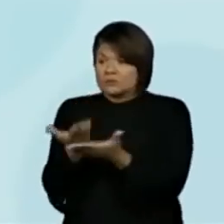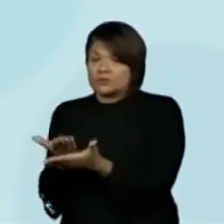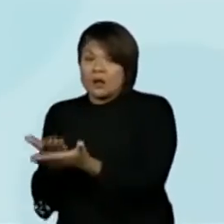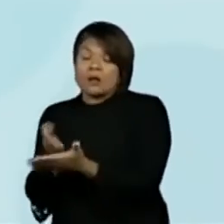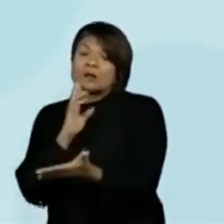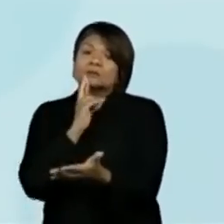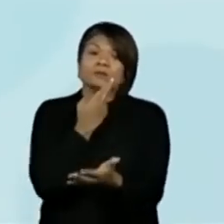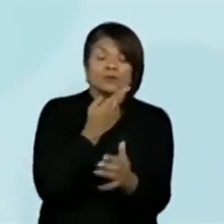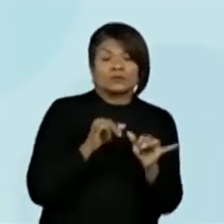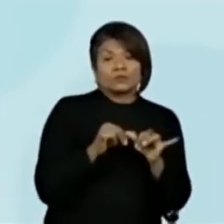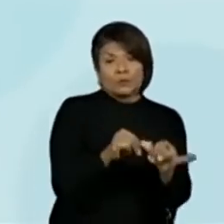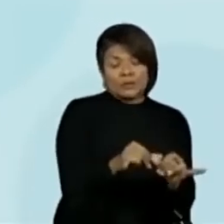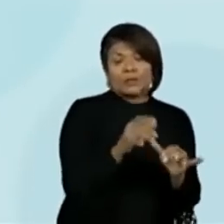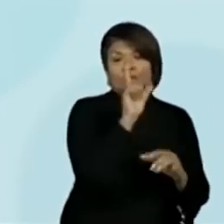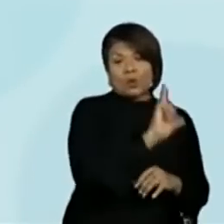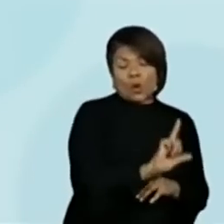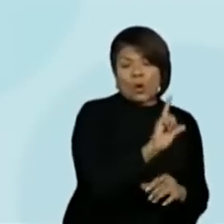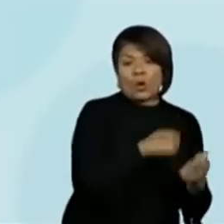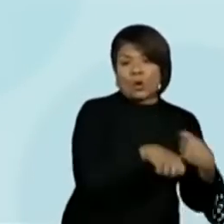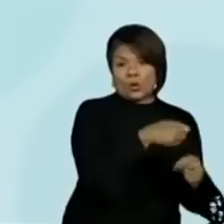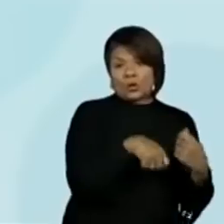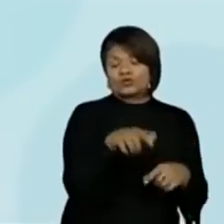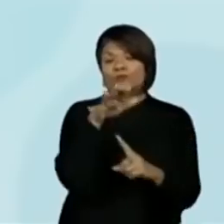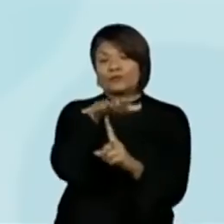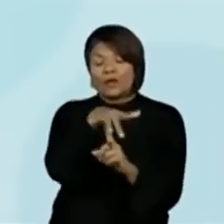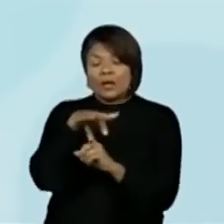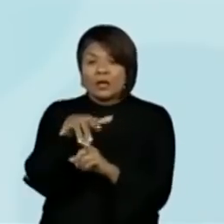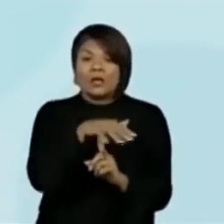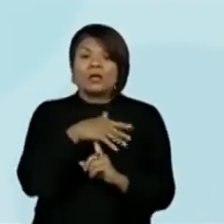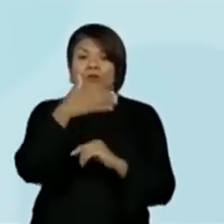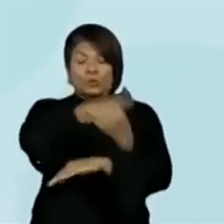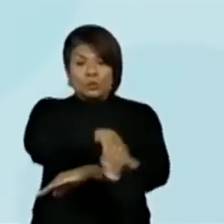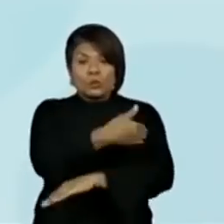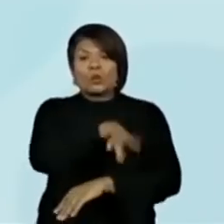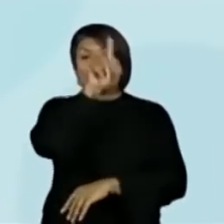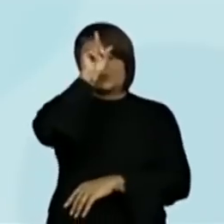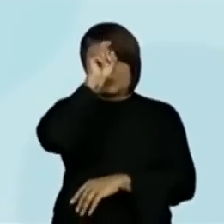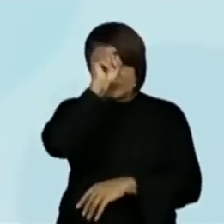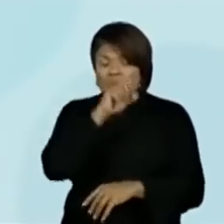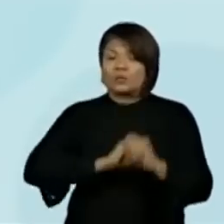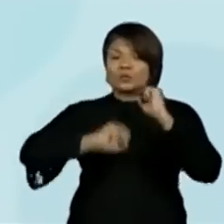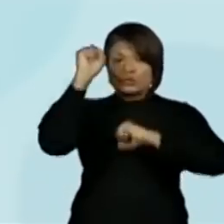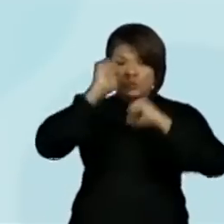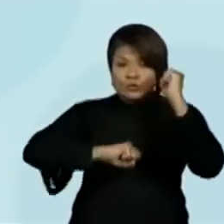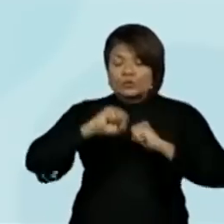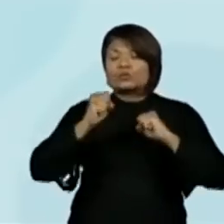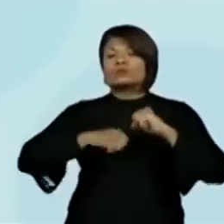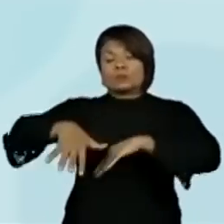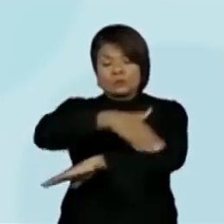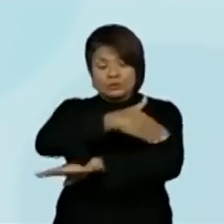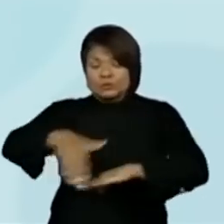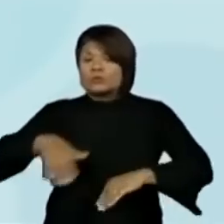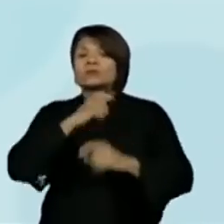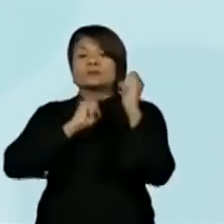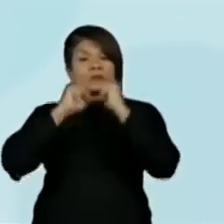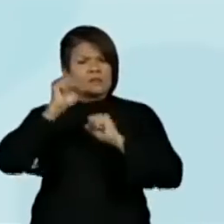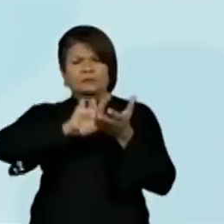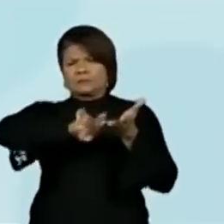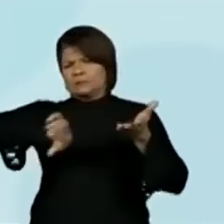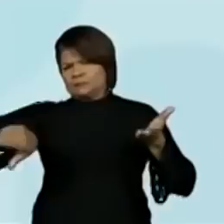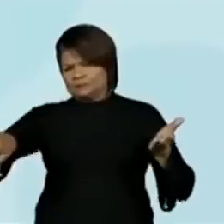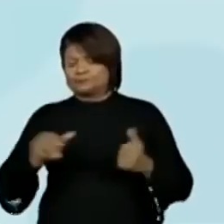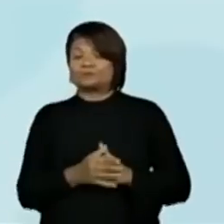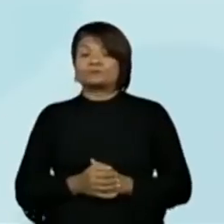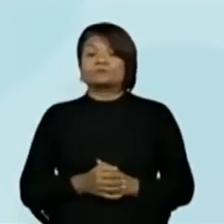restaurantes, supermercados, lojas e feiras, ruas, dos hospitais, indústrias, vias públicas, empresas, entre outros.